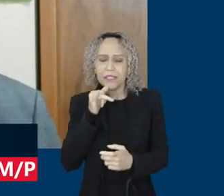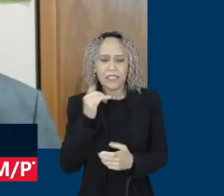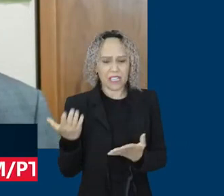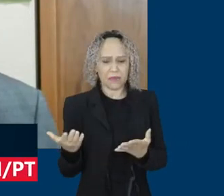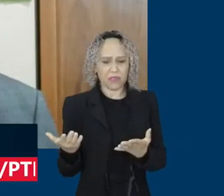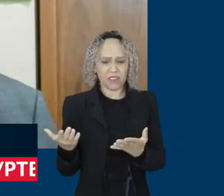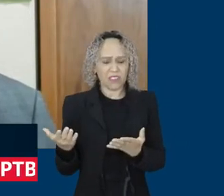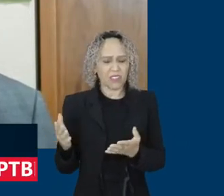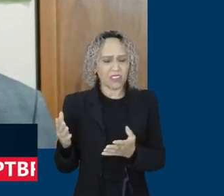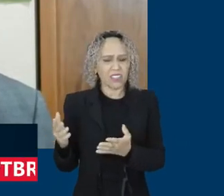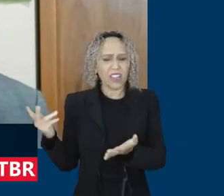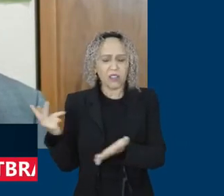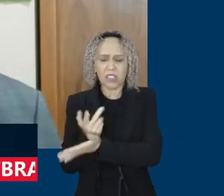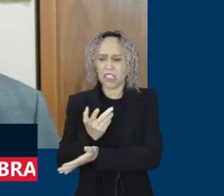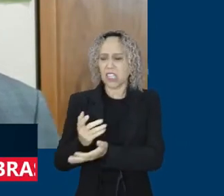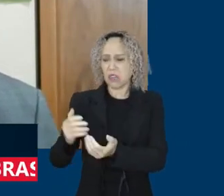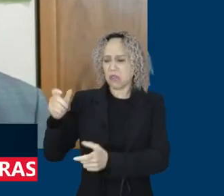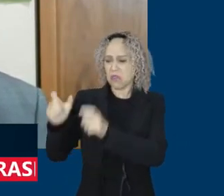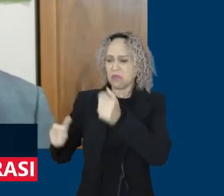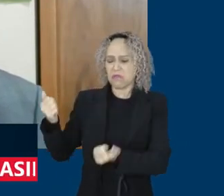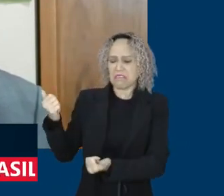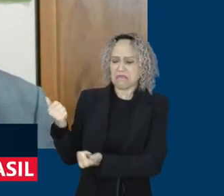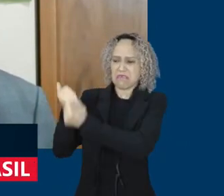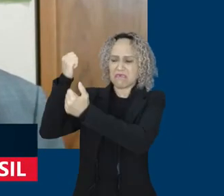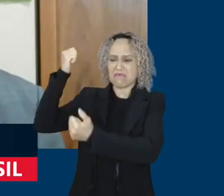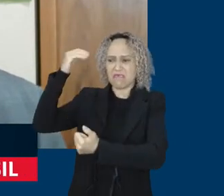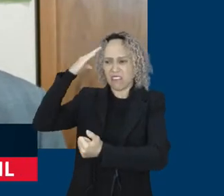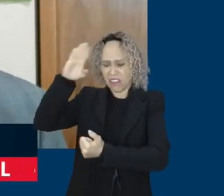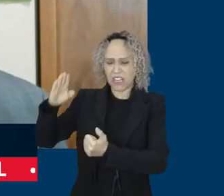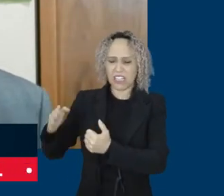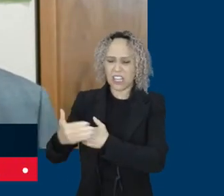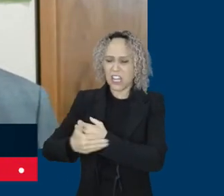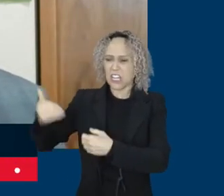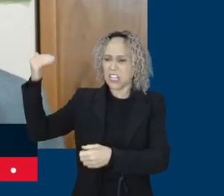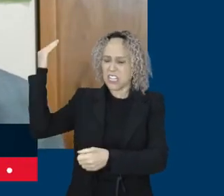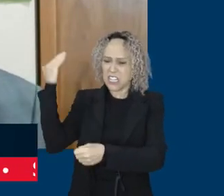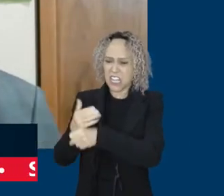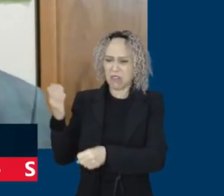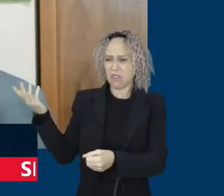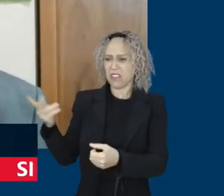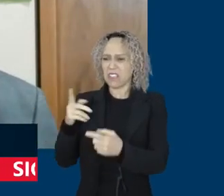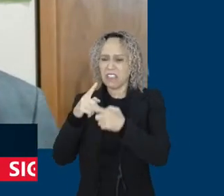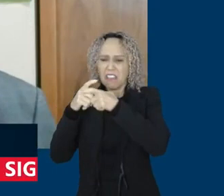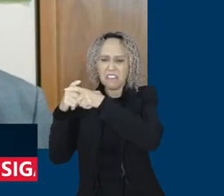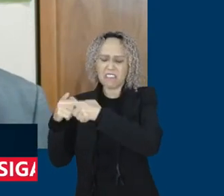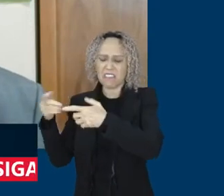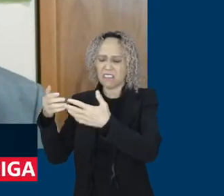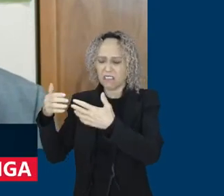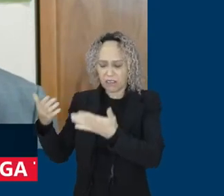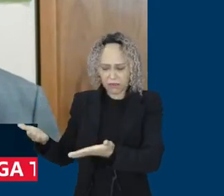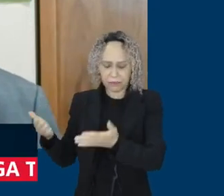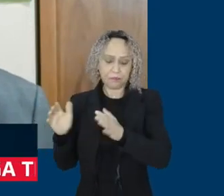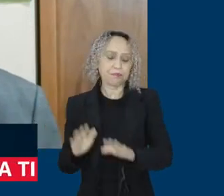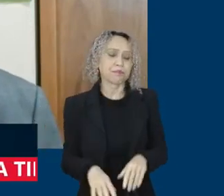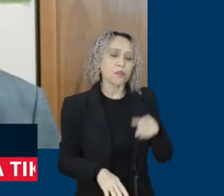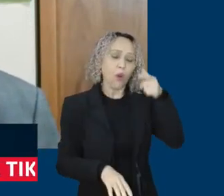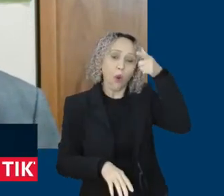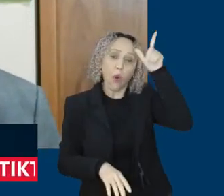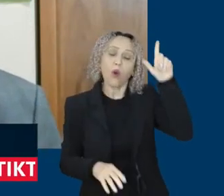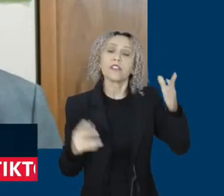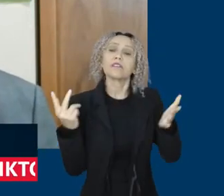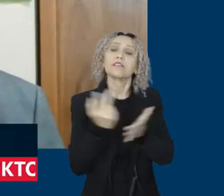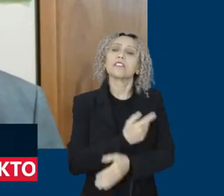neofascistas, como nós temos visto nas redes. Ontem, mais um exemplo. Lá nos Estados Unidos, um